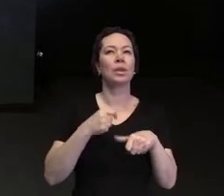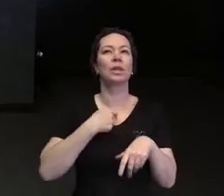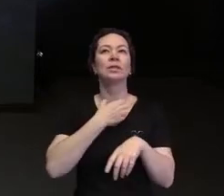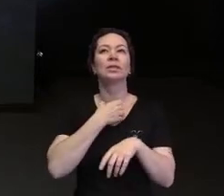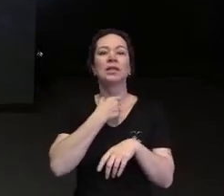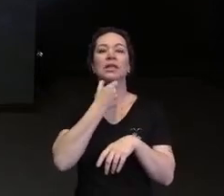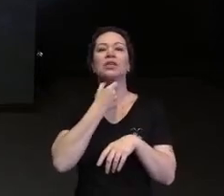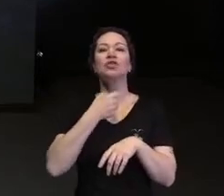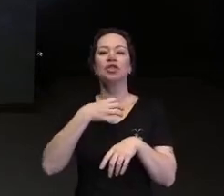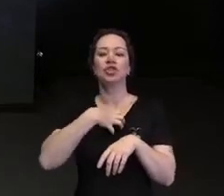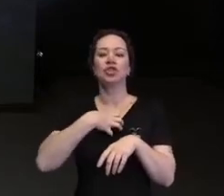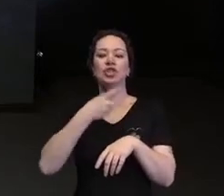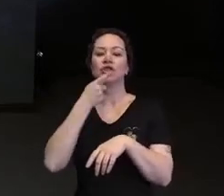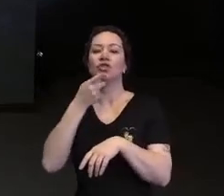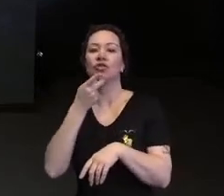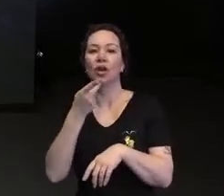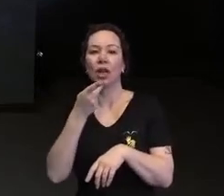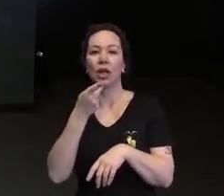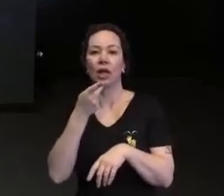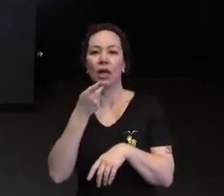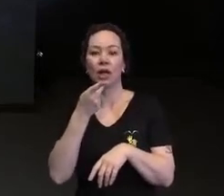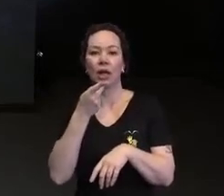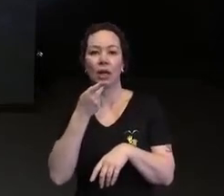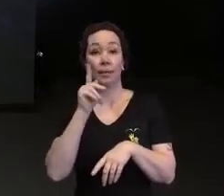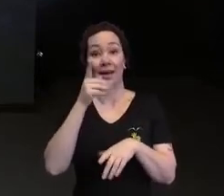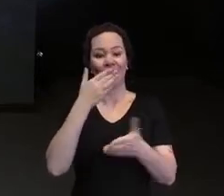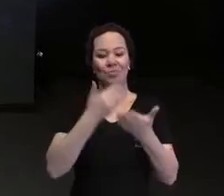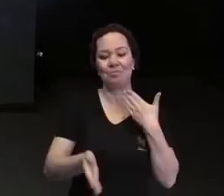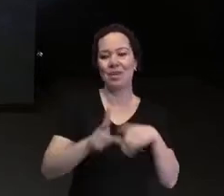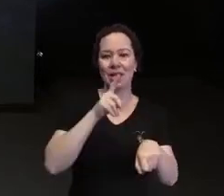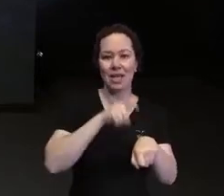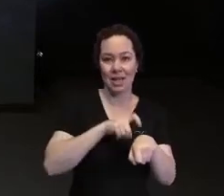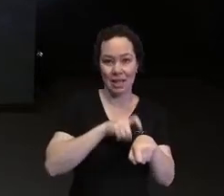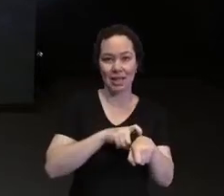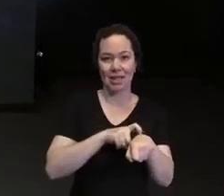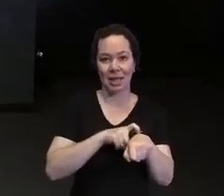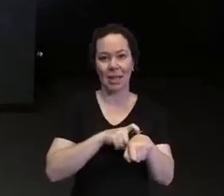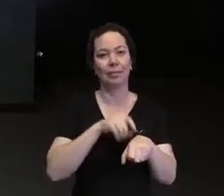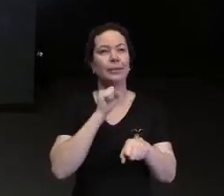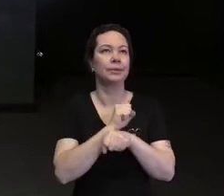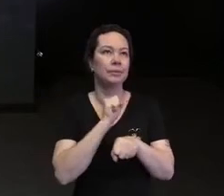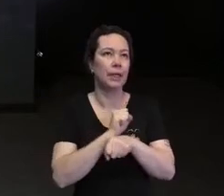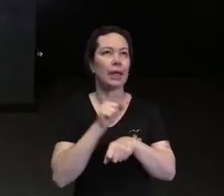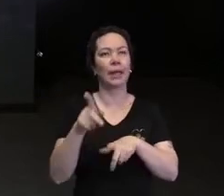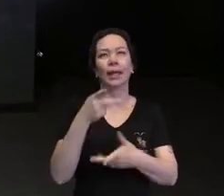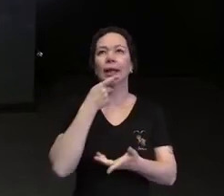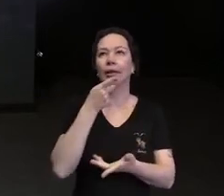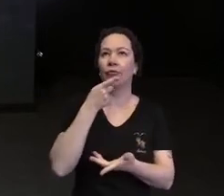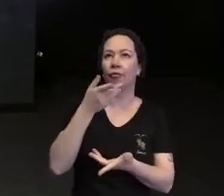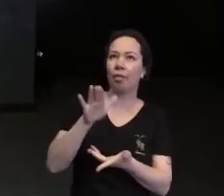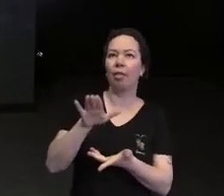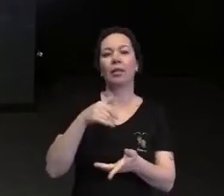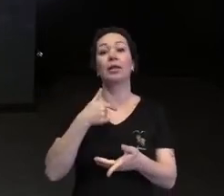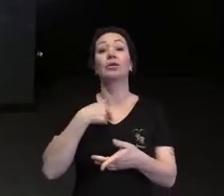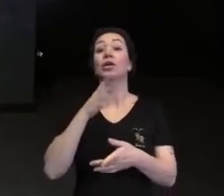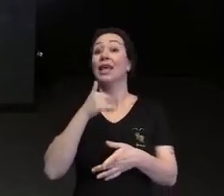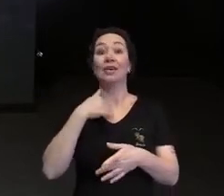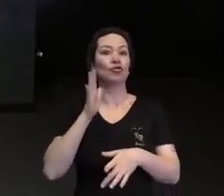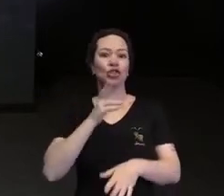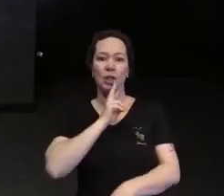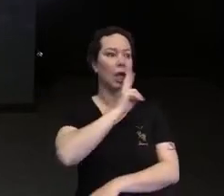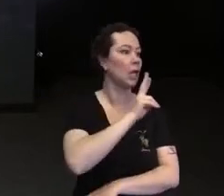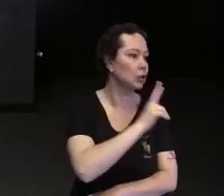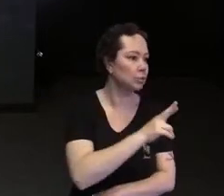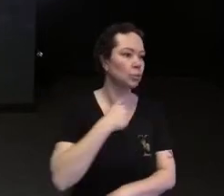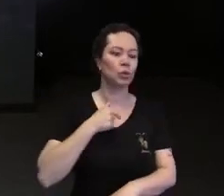eu para não perder tempo tendo que esperar com o que ele fala e eu já falo por ele completo